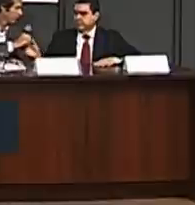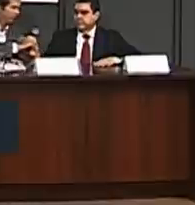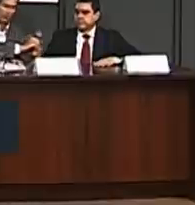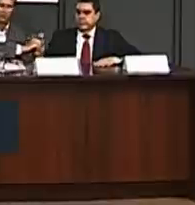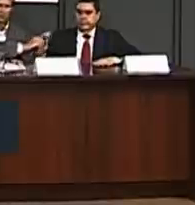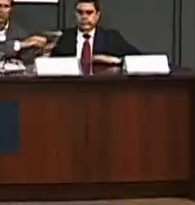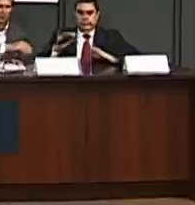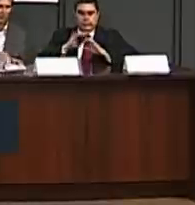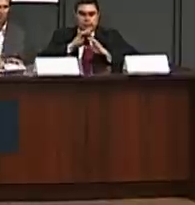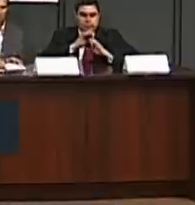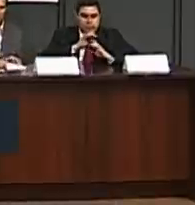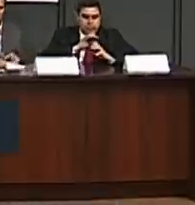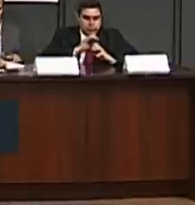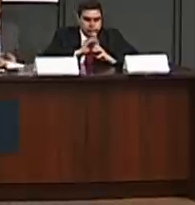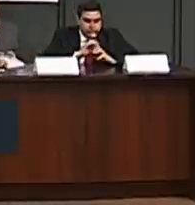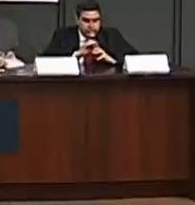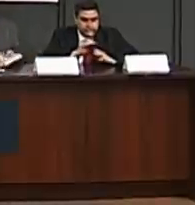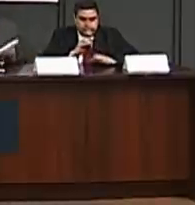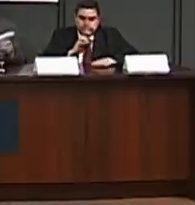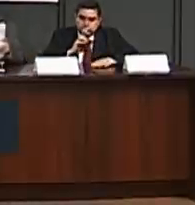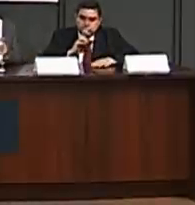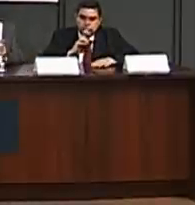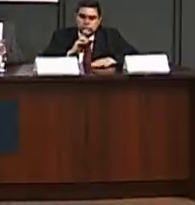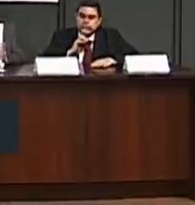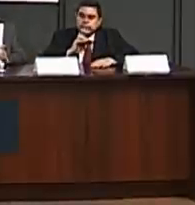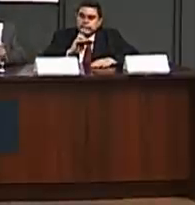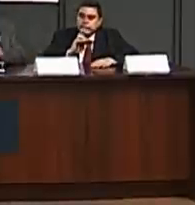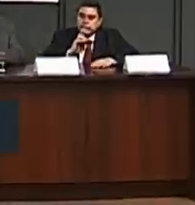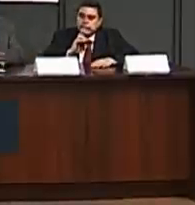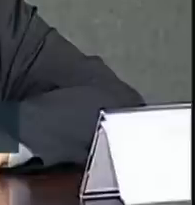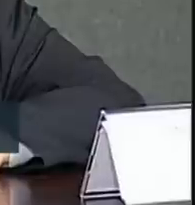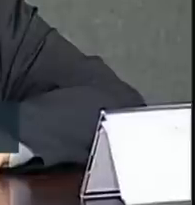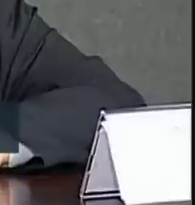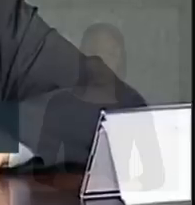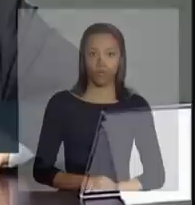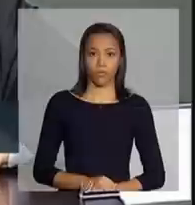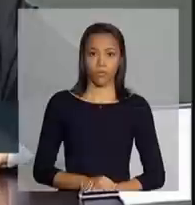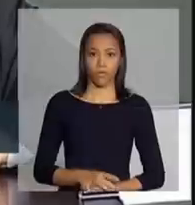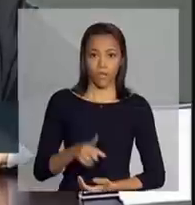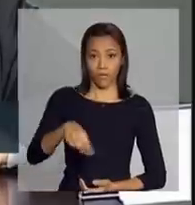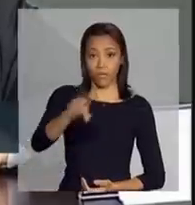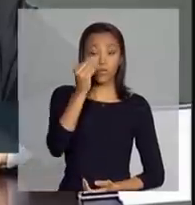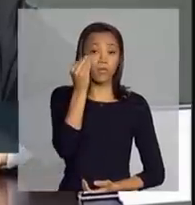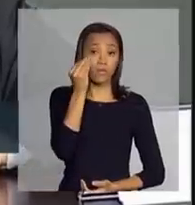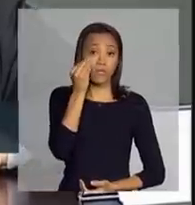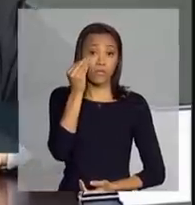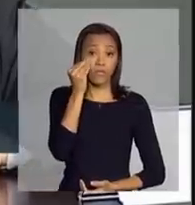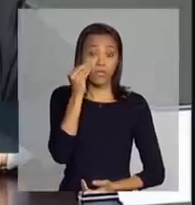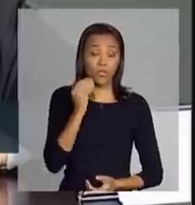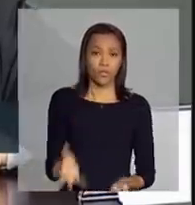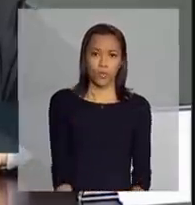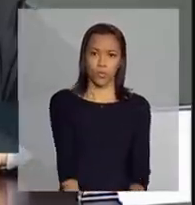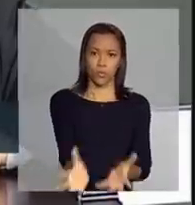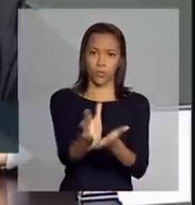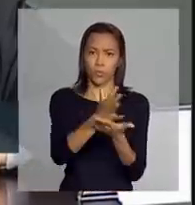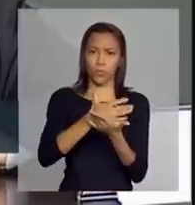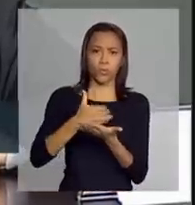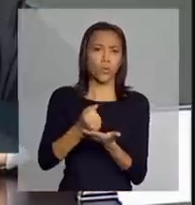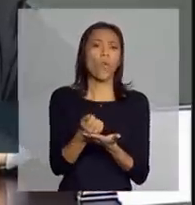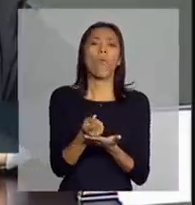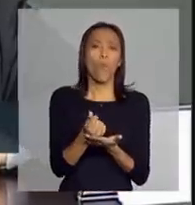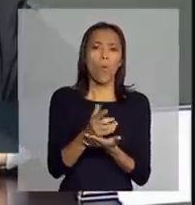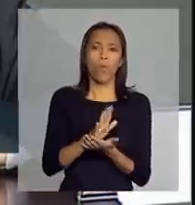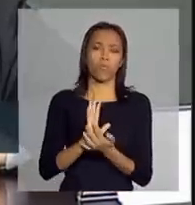Você está assistindo a divulgação do levantamento das safras 2012-2013 de grãos e cana-de-açúcar,